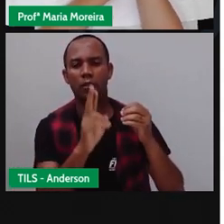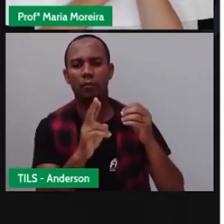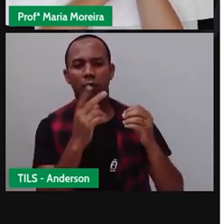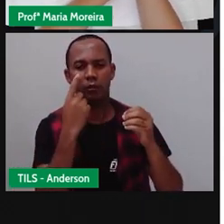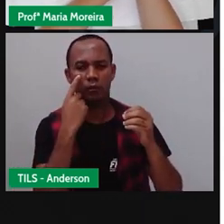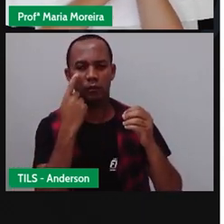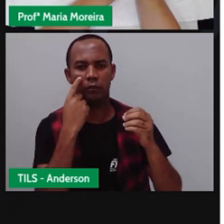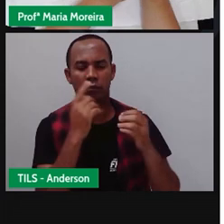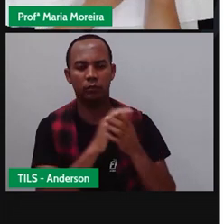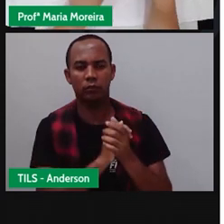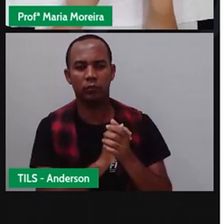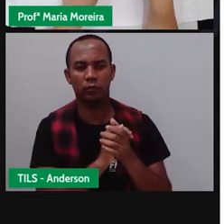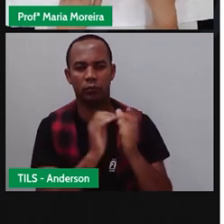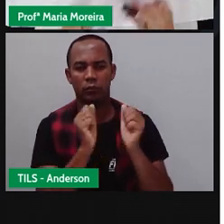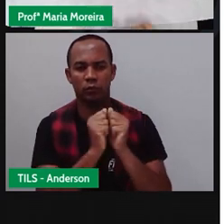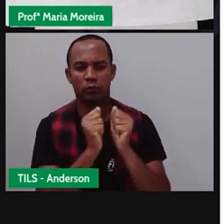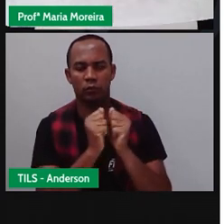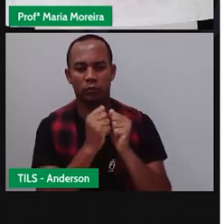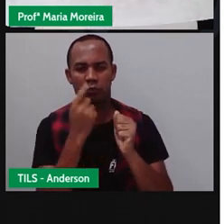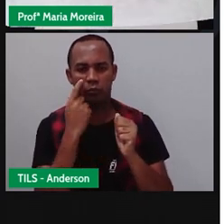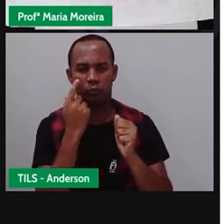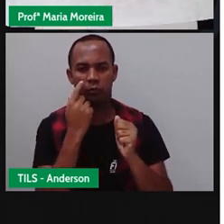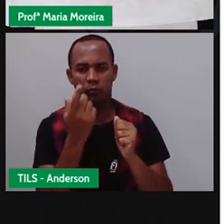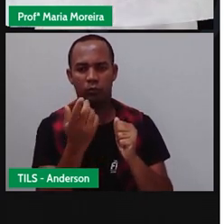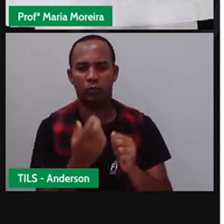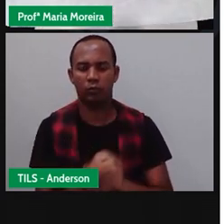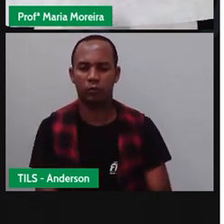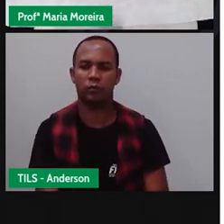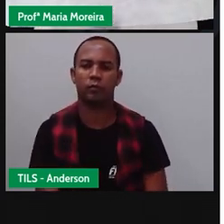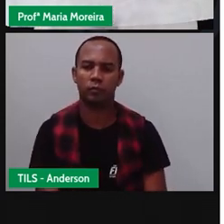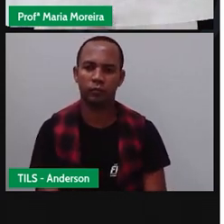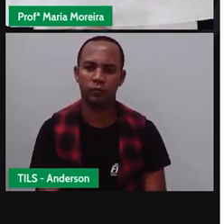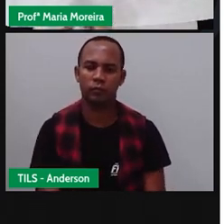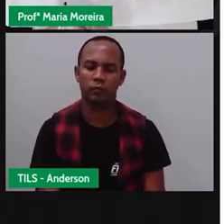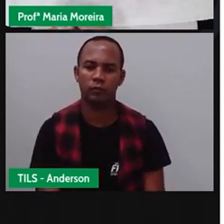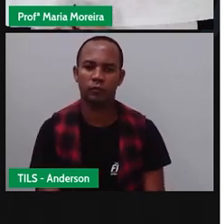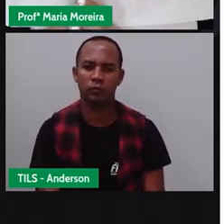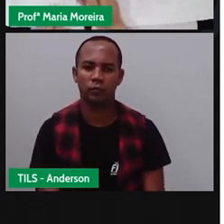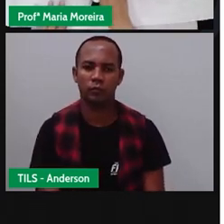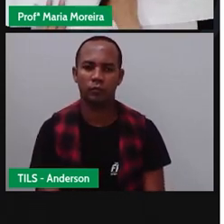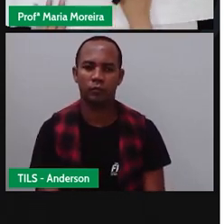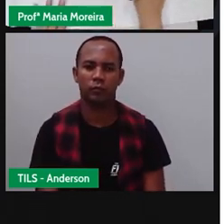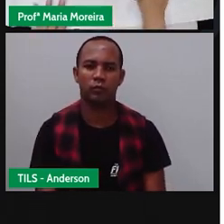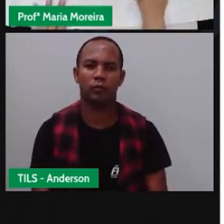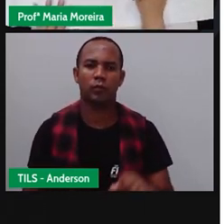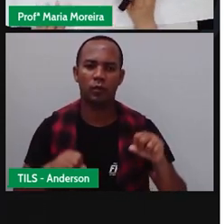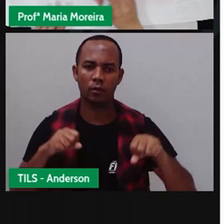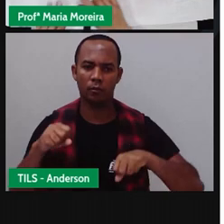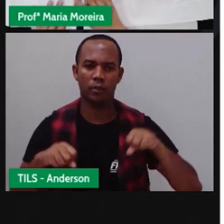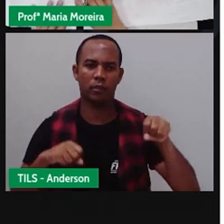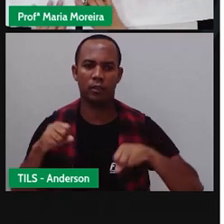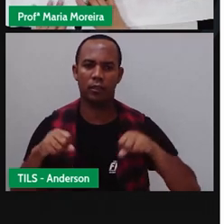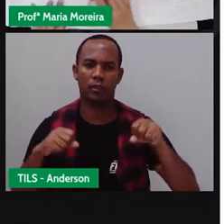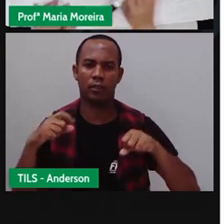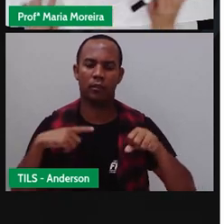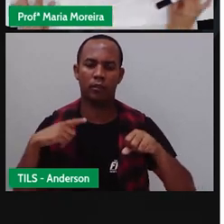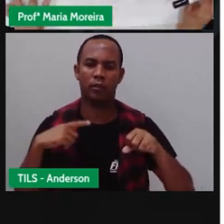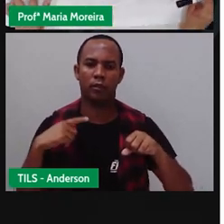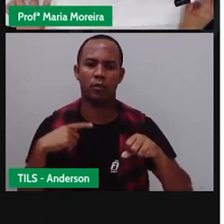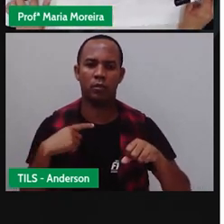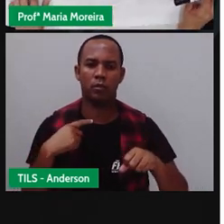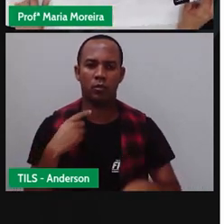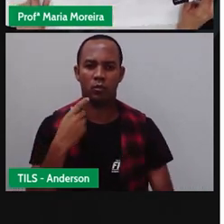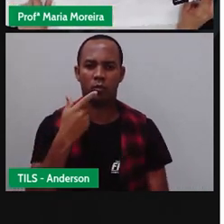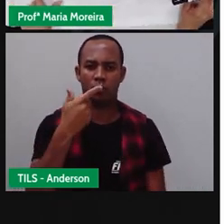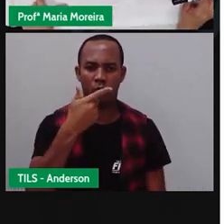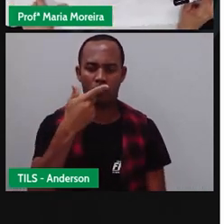vai encontrar essa resposta junto aqui no quadro. Vamos fazê-la agora? Então, vamos lá. Uma bicicleta tem quantas rodas? Duas. Ele quer saber